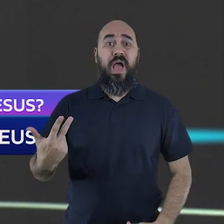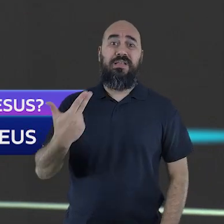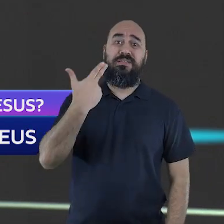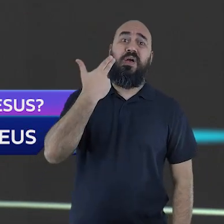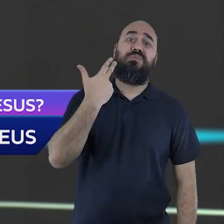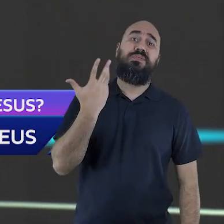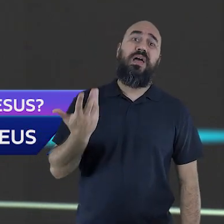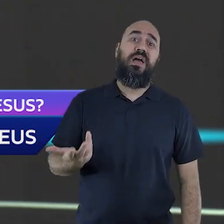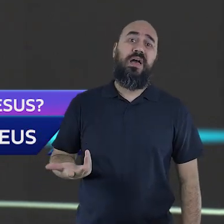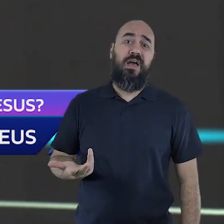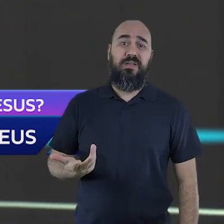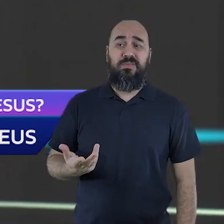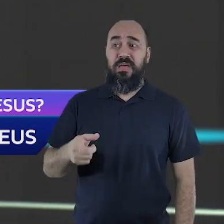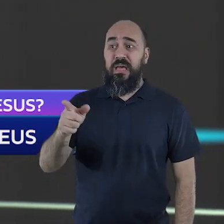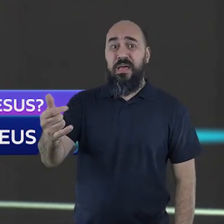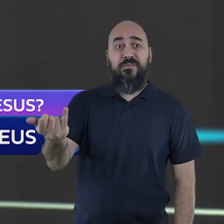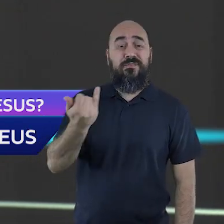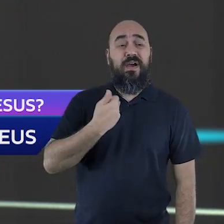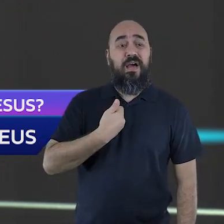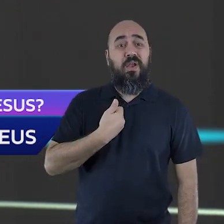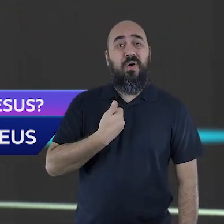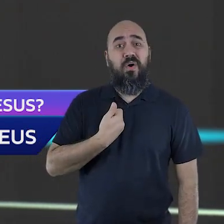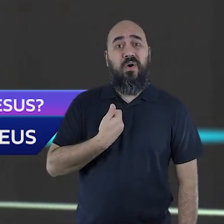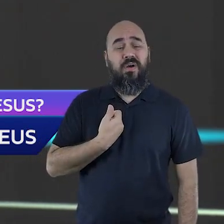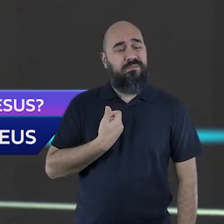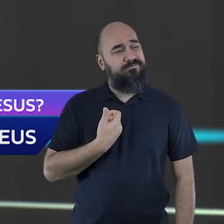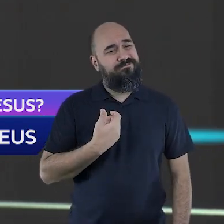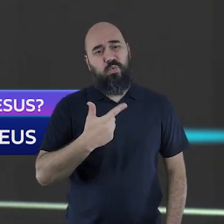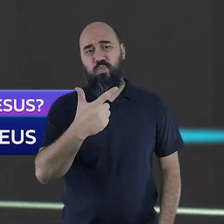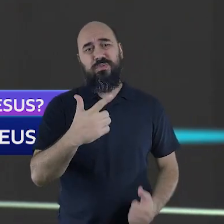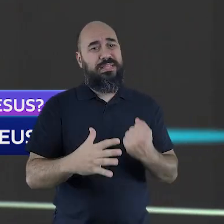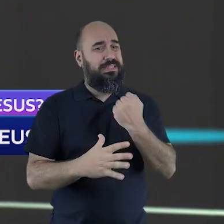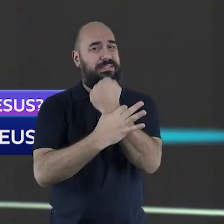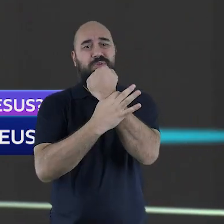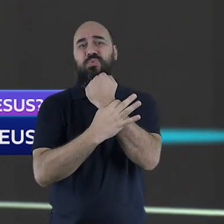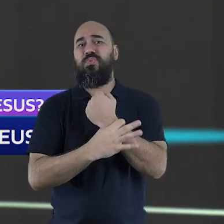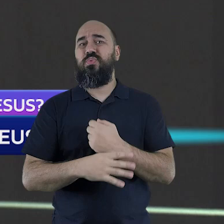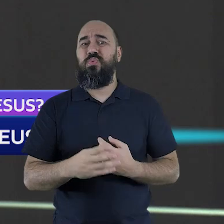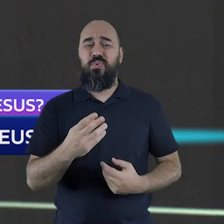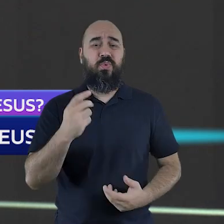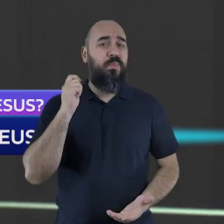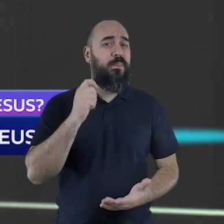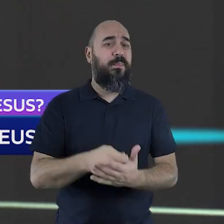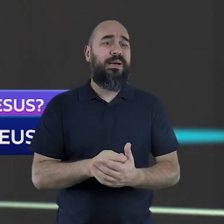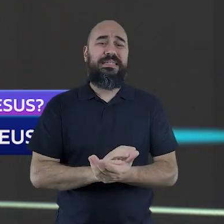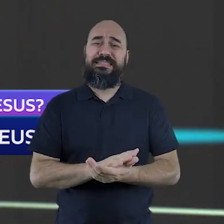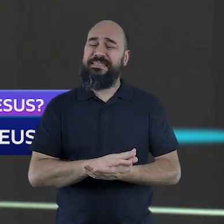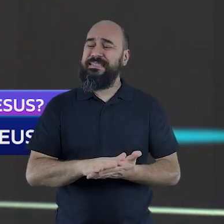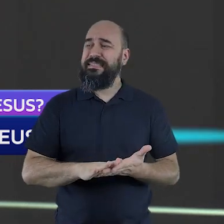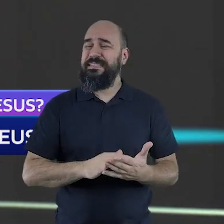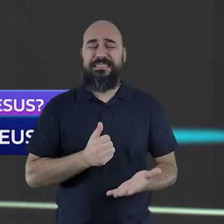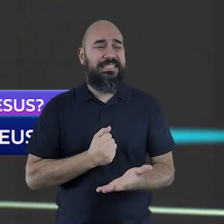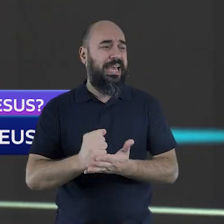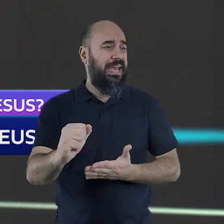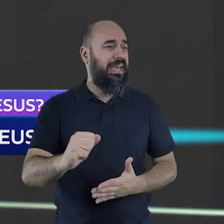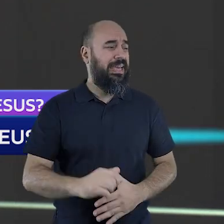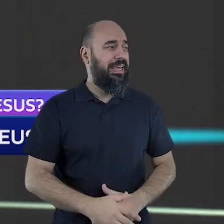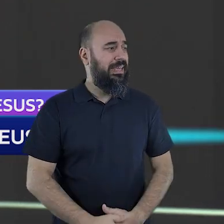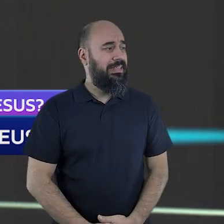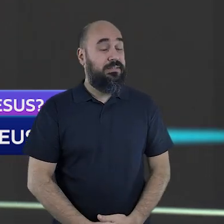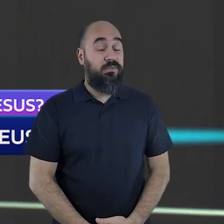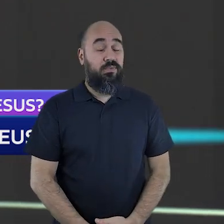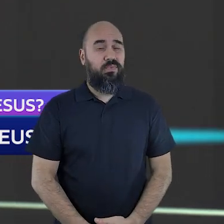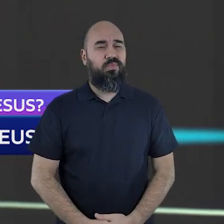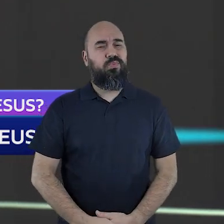e agora ao dizer ao dono do bem que me levaram, que o carro tinha sido levado, de que o carro